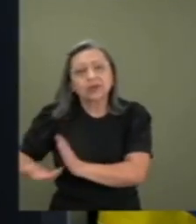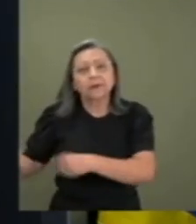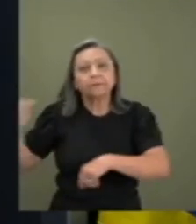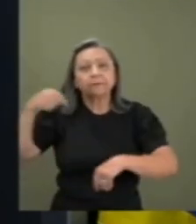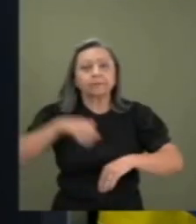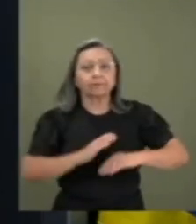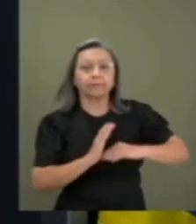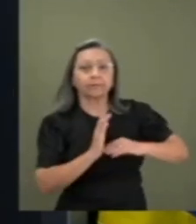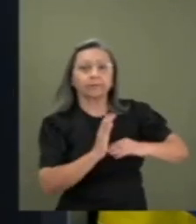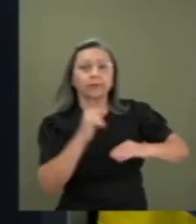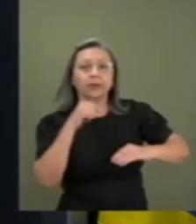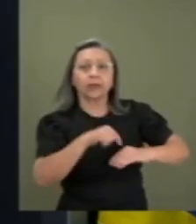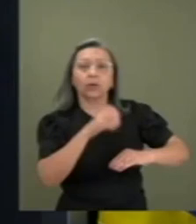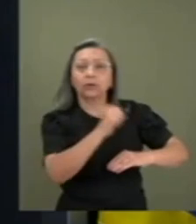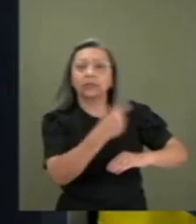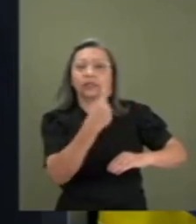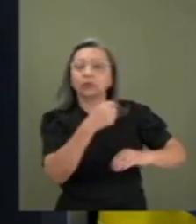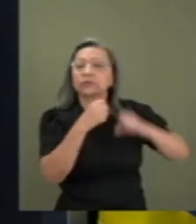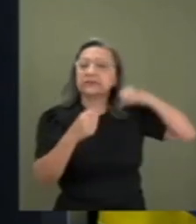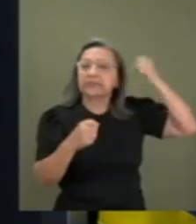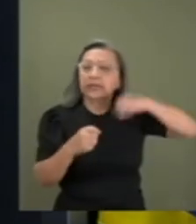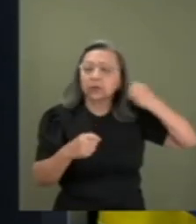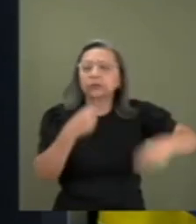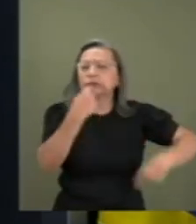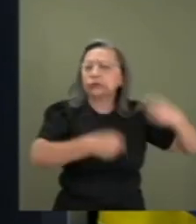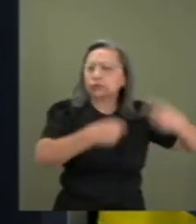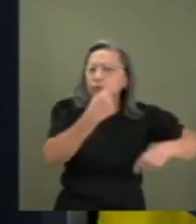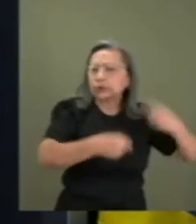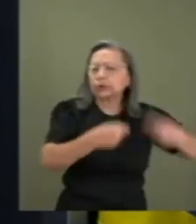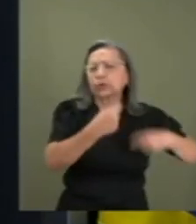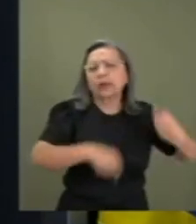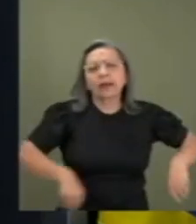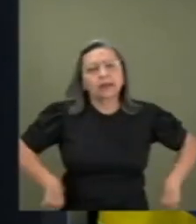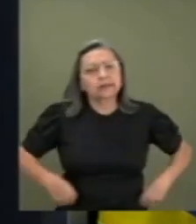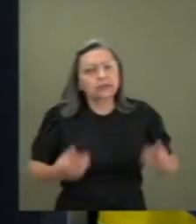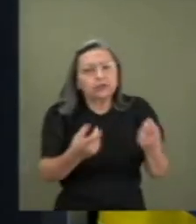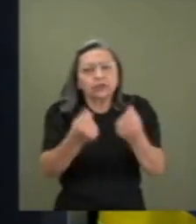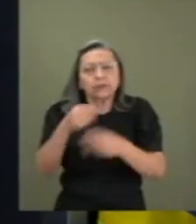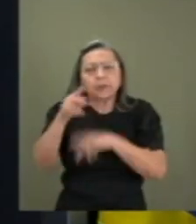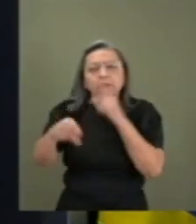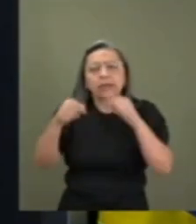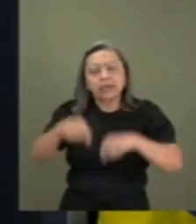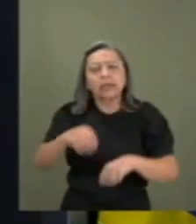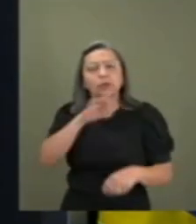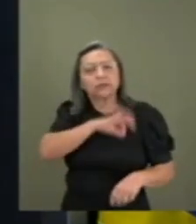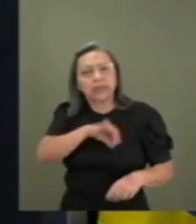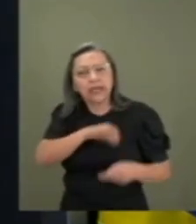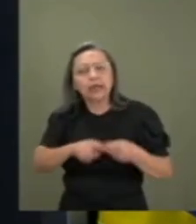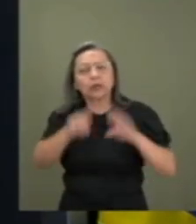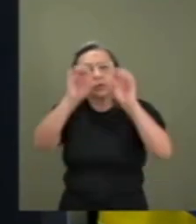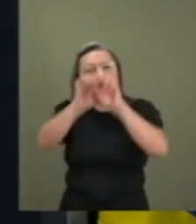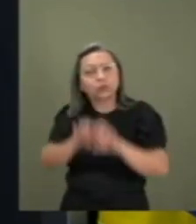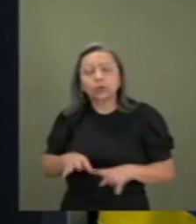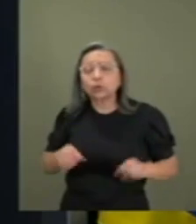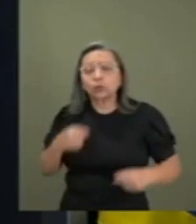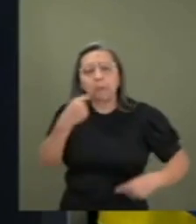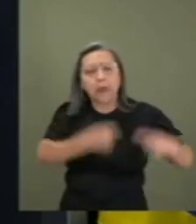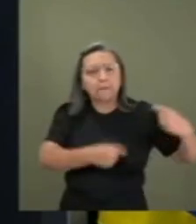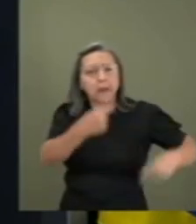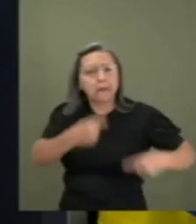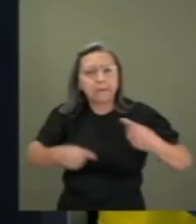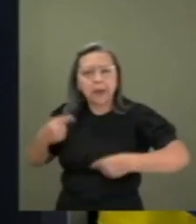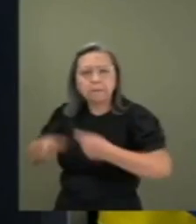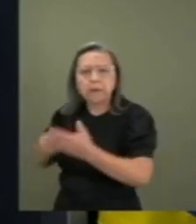senadores que debateram, consumiram o dinheiro da população aqui com salário, com estrutura, debateram,